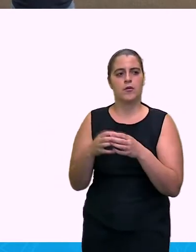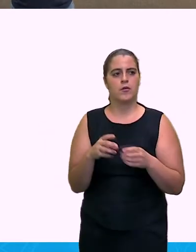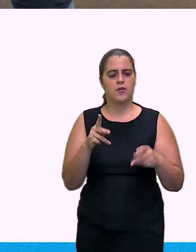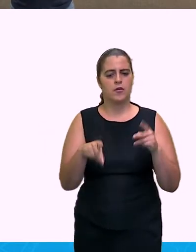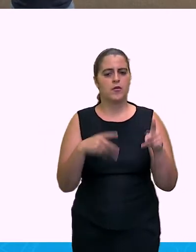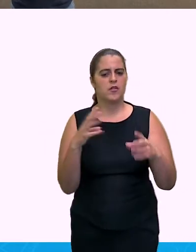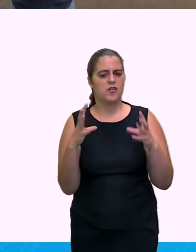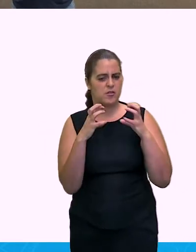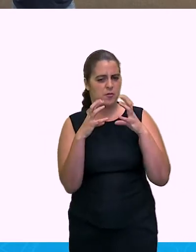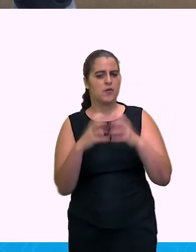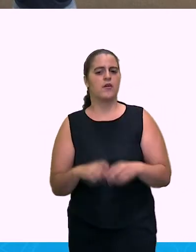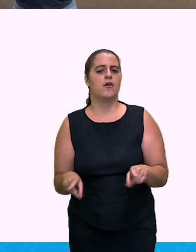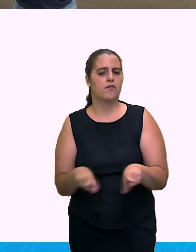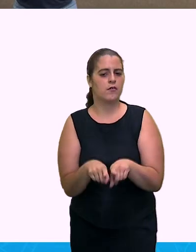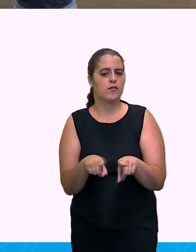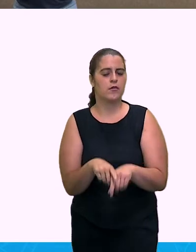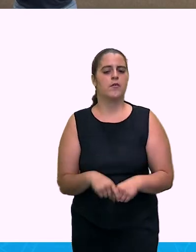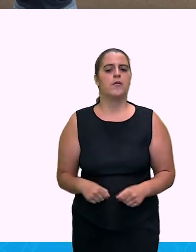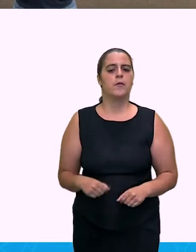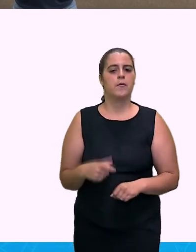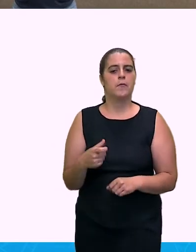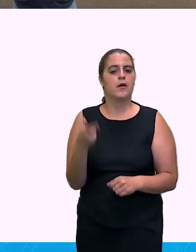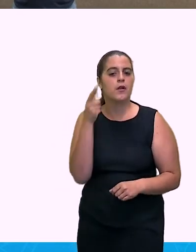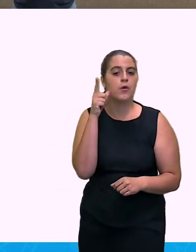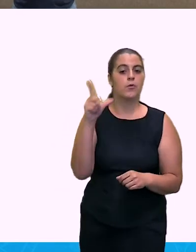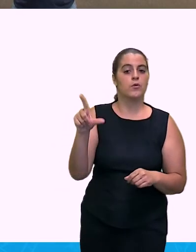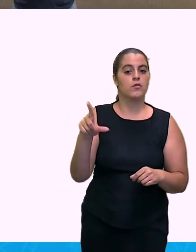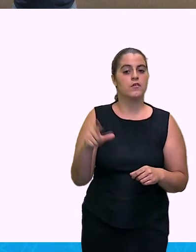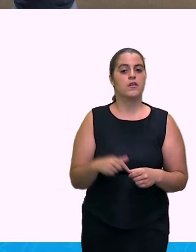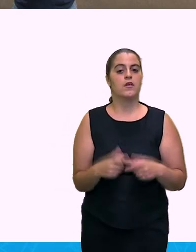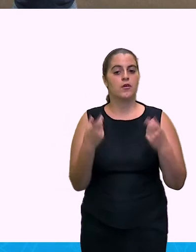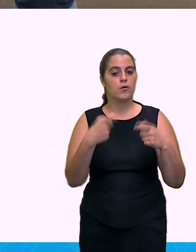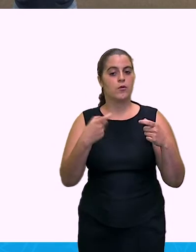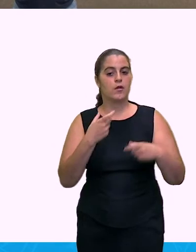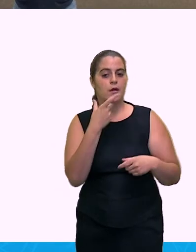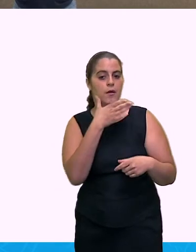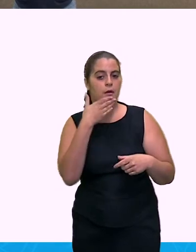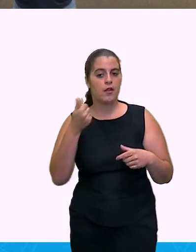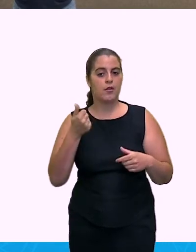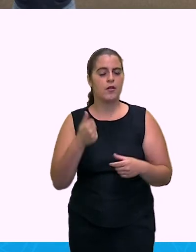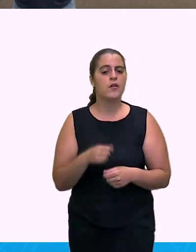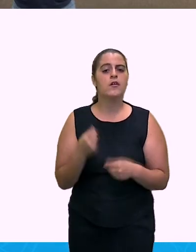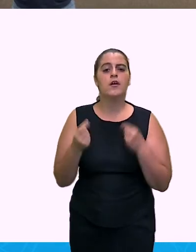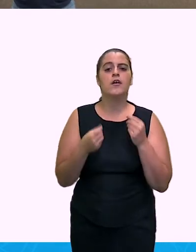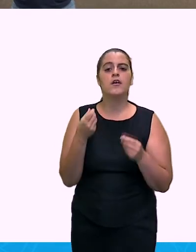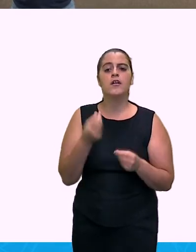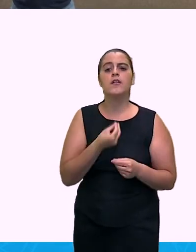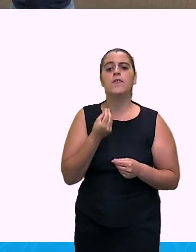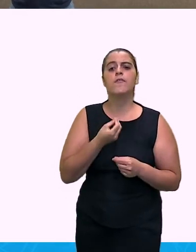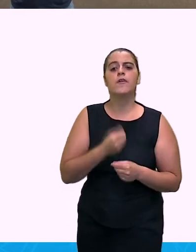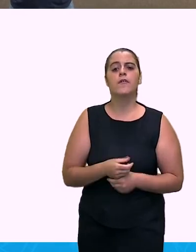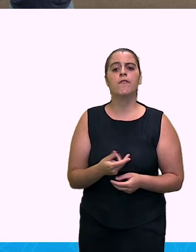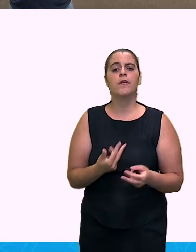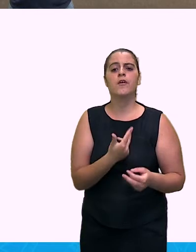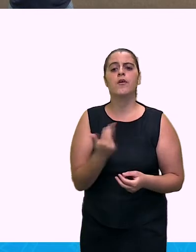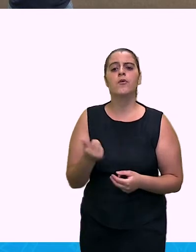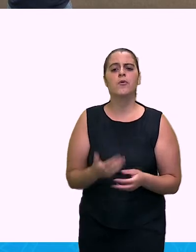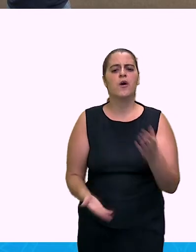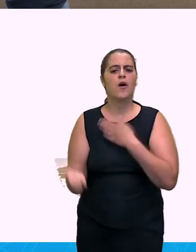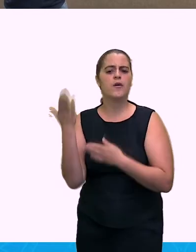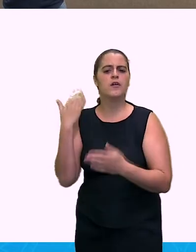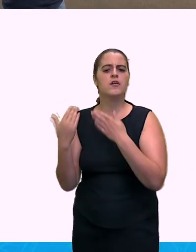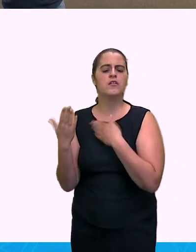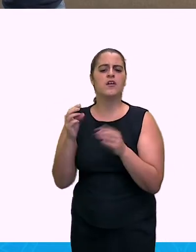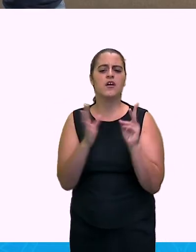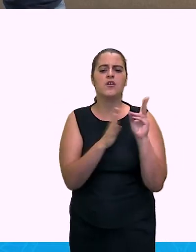brigavam também pra conquistar as terras. Será que eles vivem assim hoje ainda, gente? A gente vai pensar